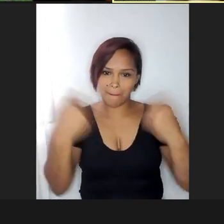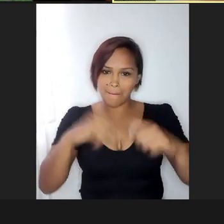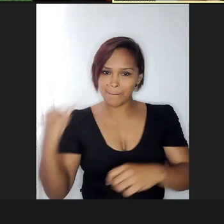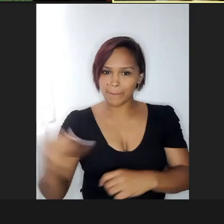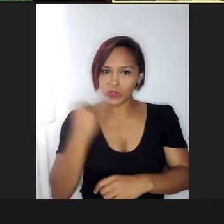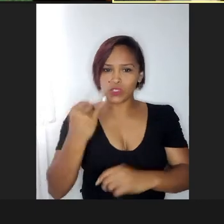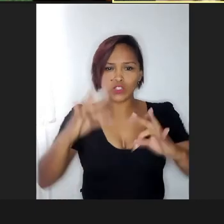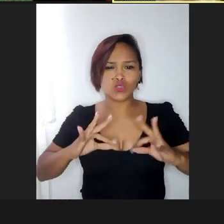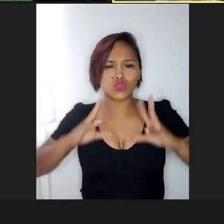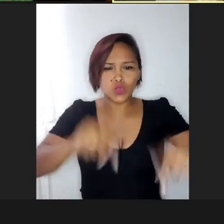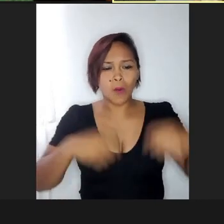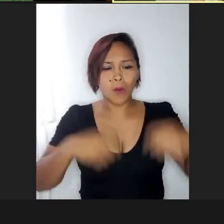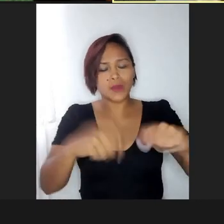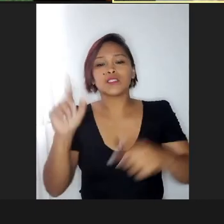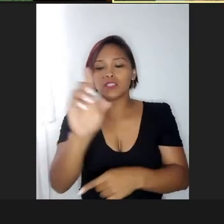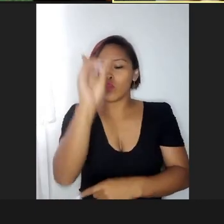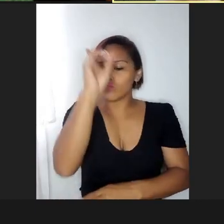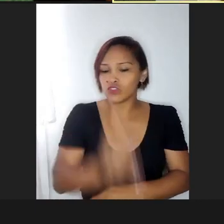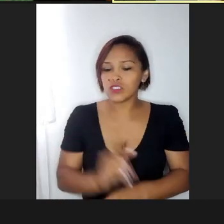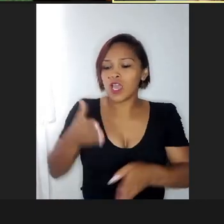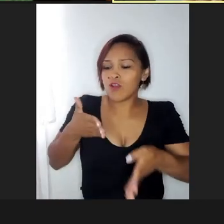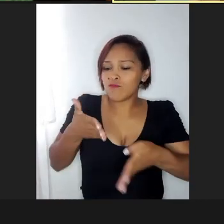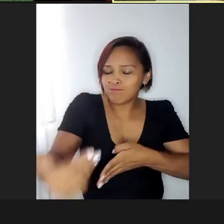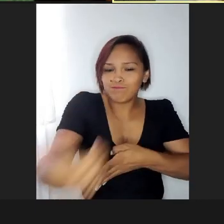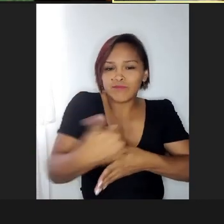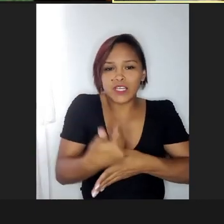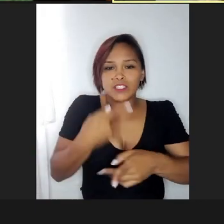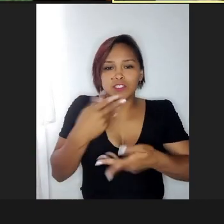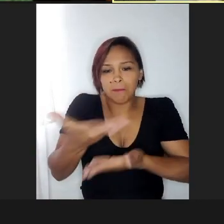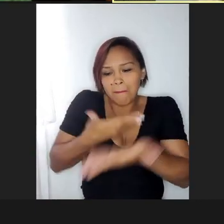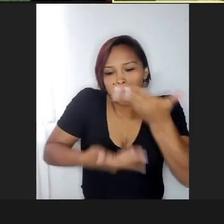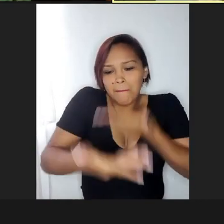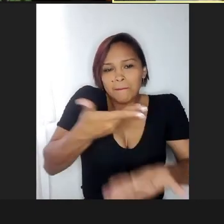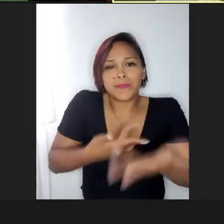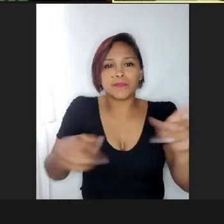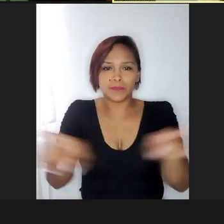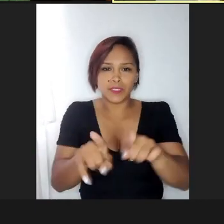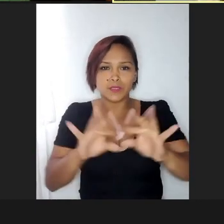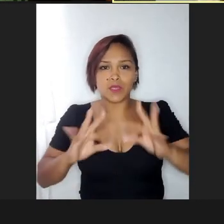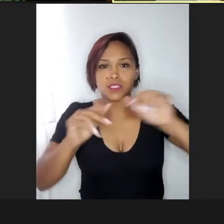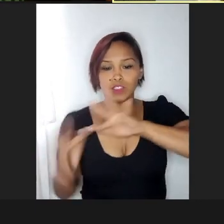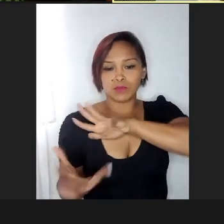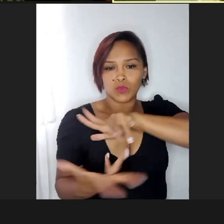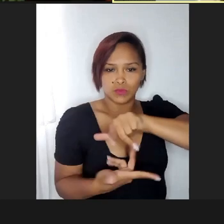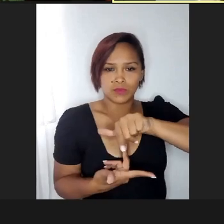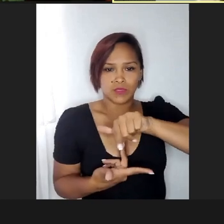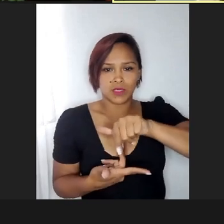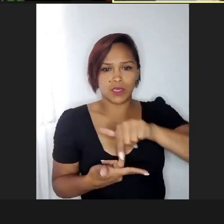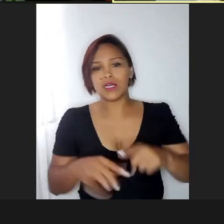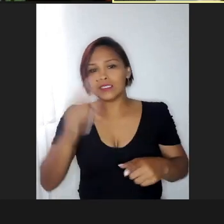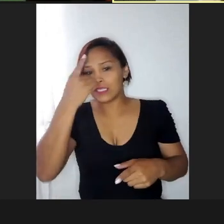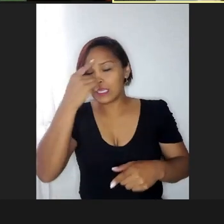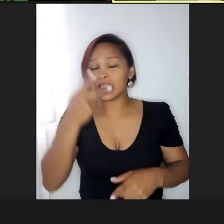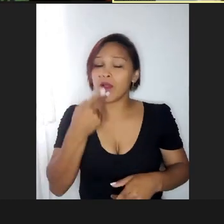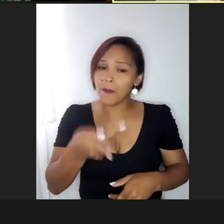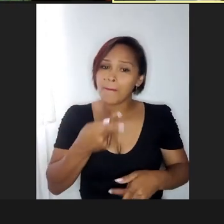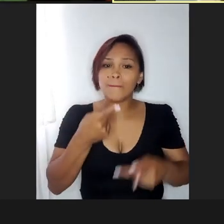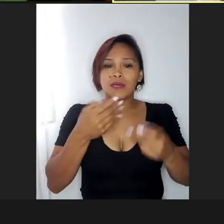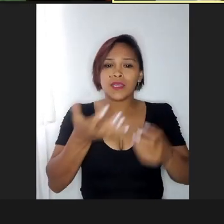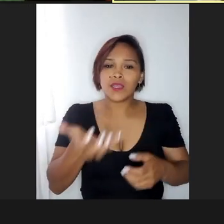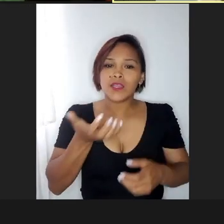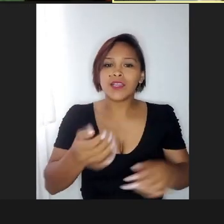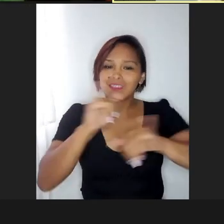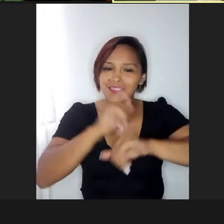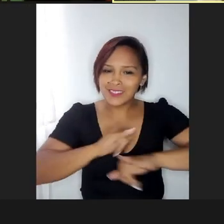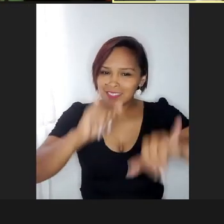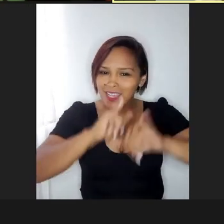que ter o direito de ir e vir, de estar fazendo parte desse mundo, tá, então assim, queria muito dar esse recadinho hoje para